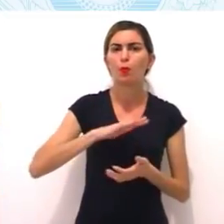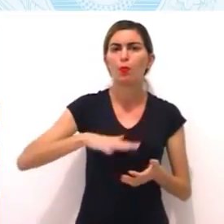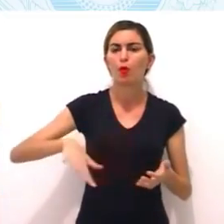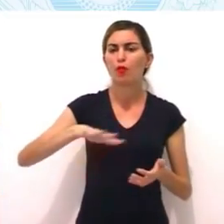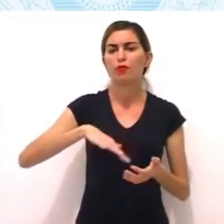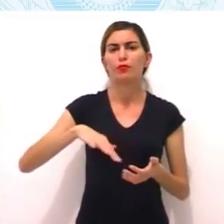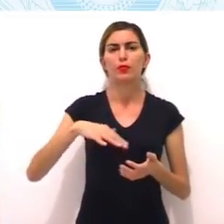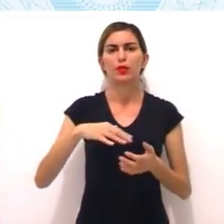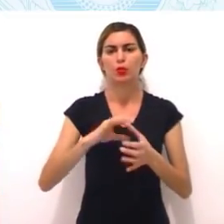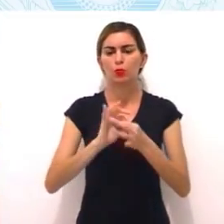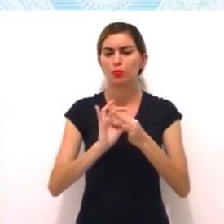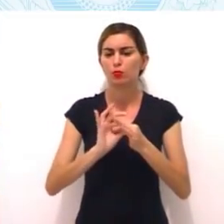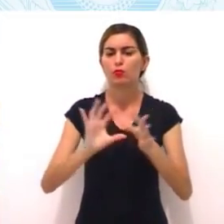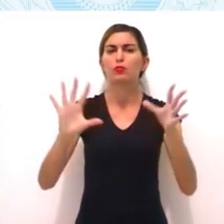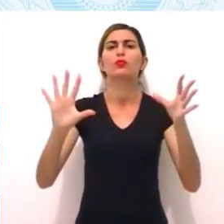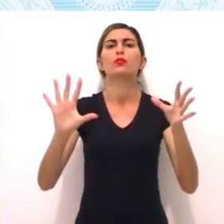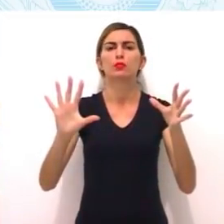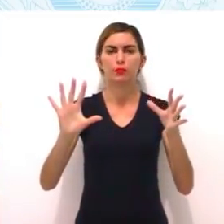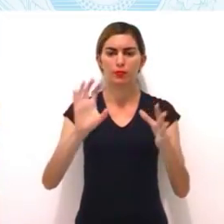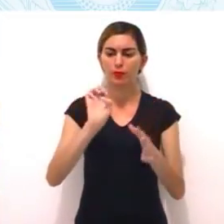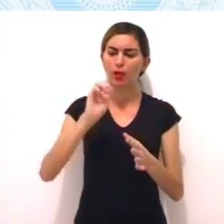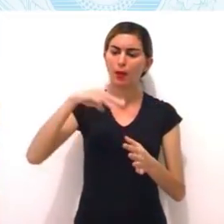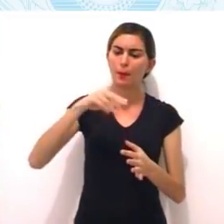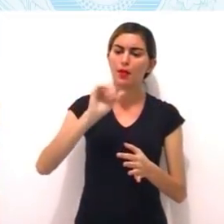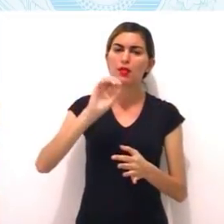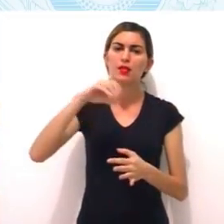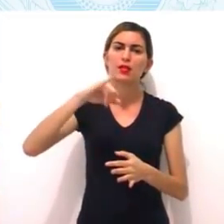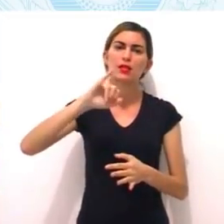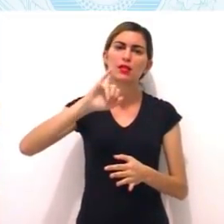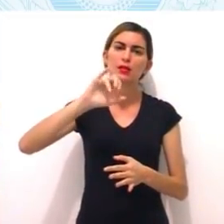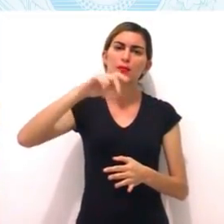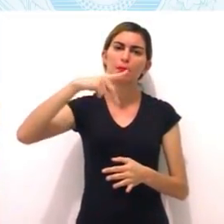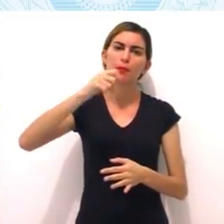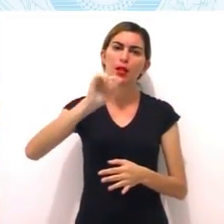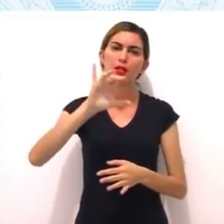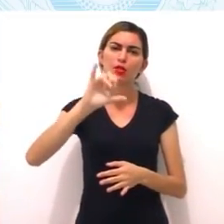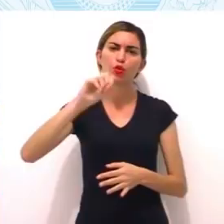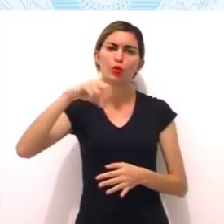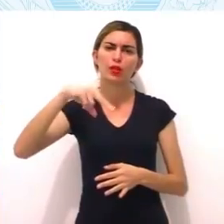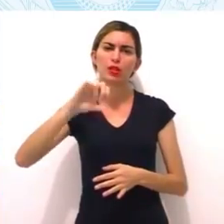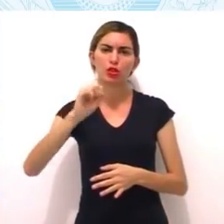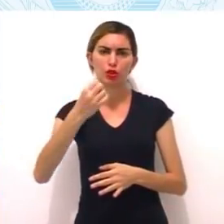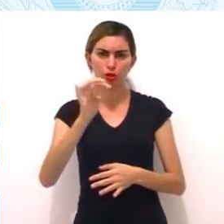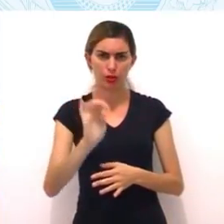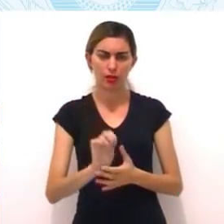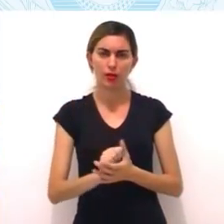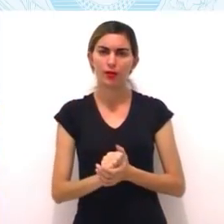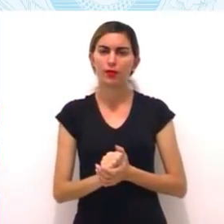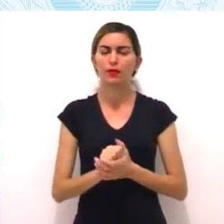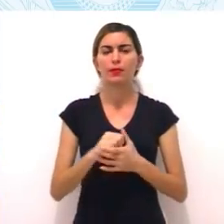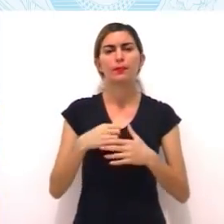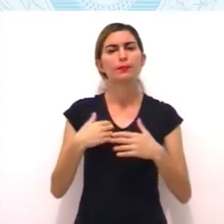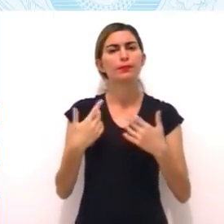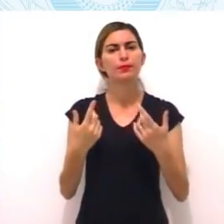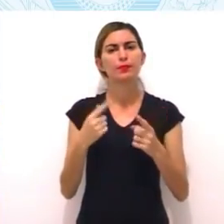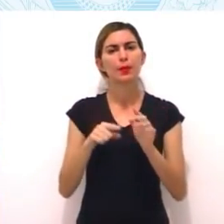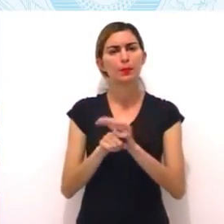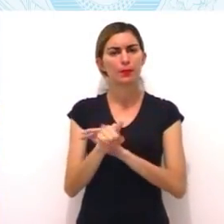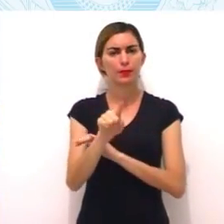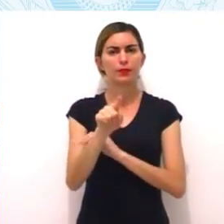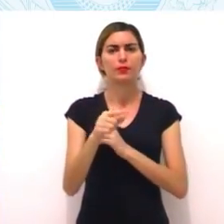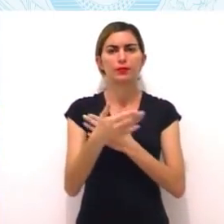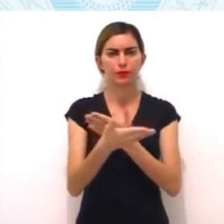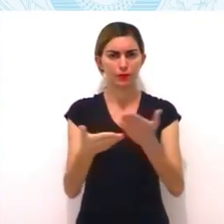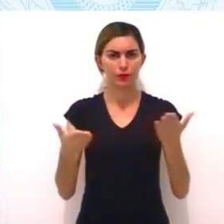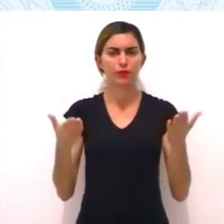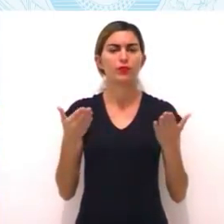emancipacionista na América Portuguesa. Aí eu vou perguntar a